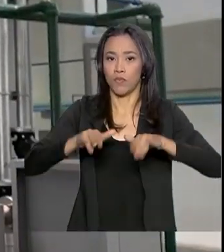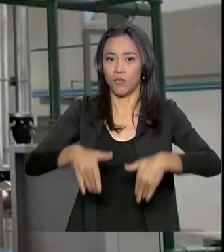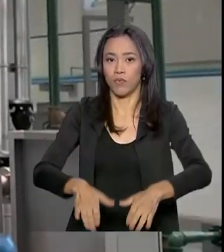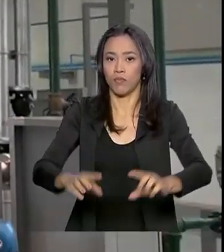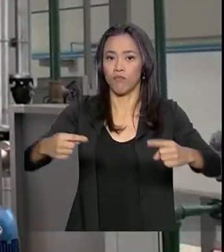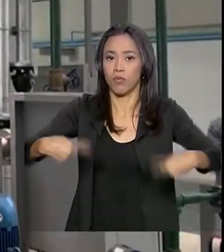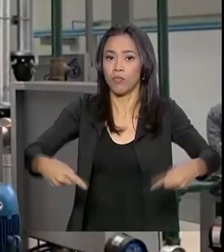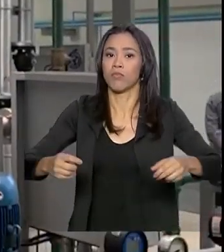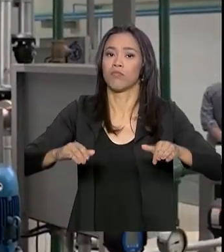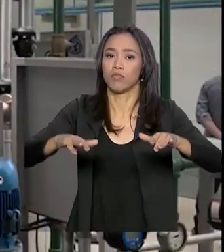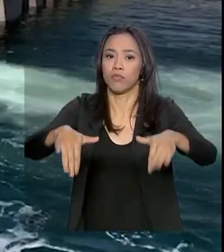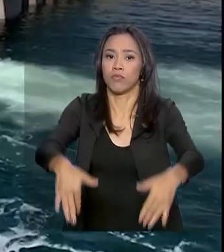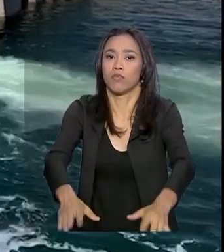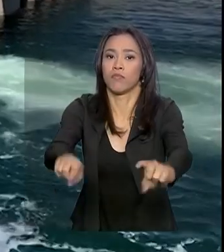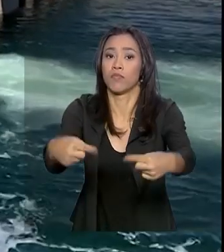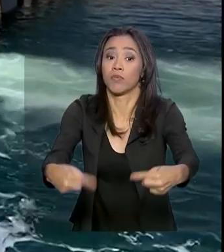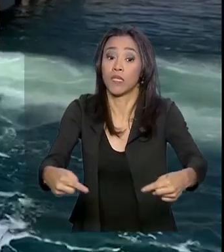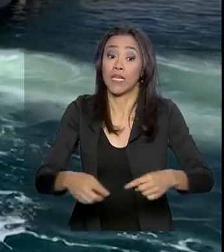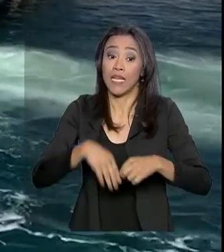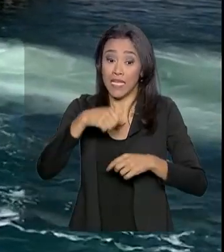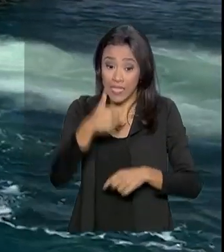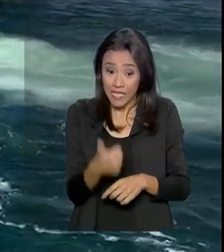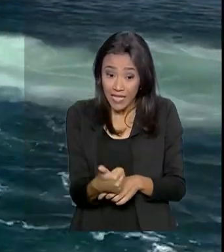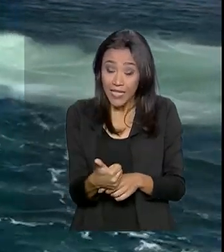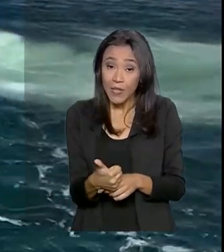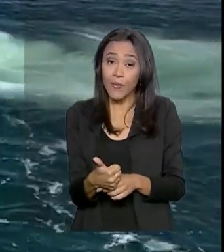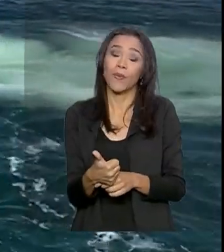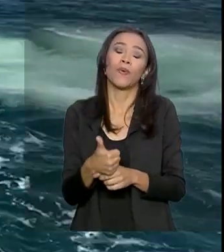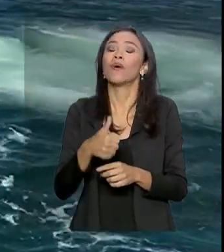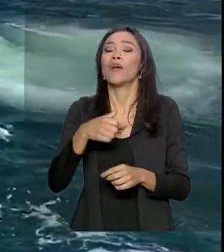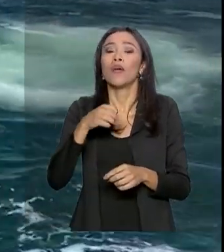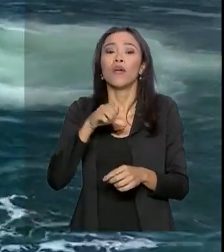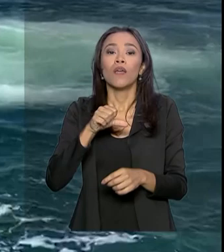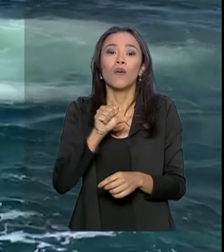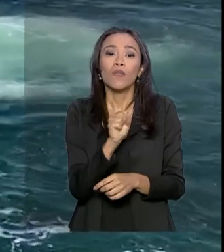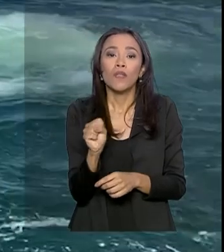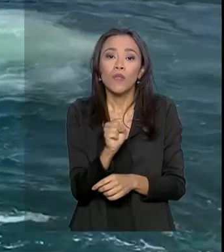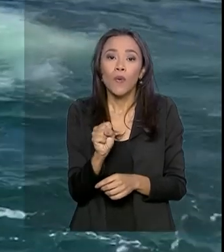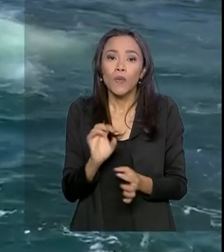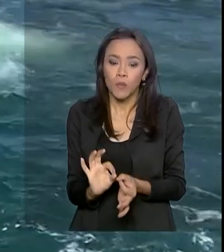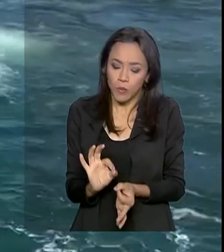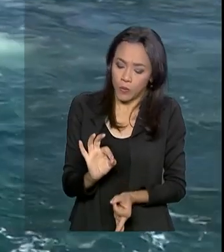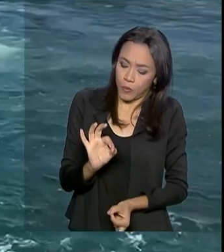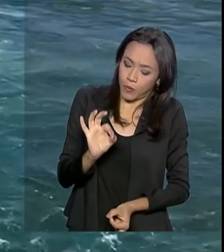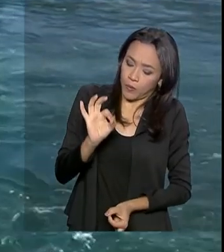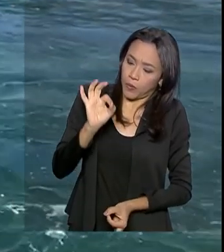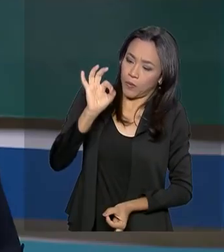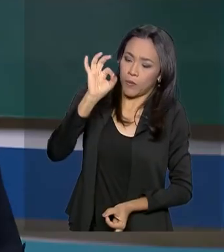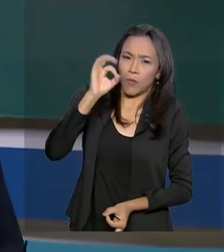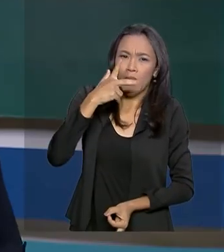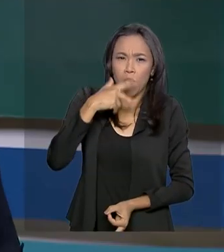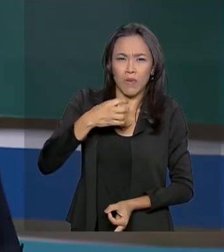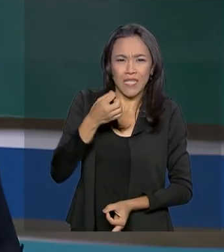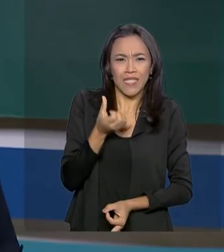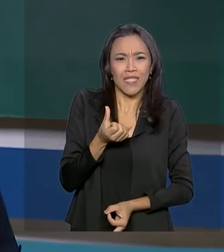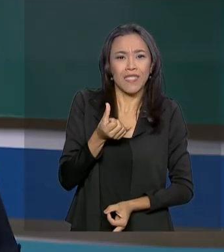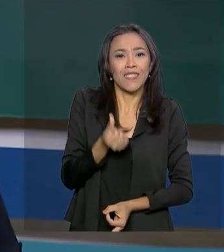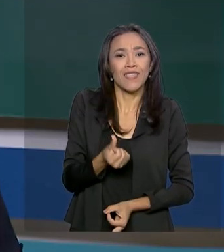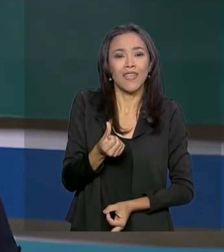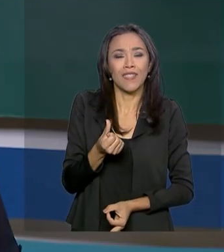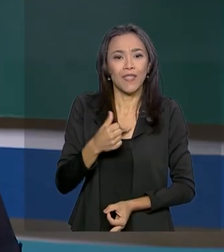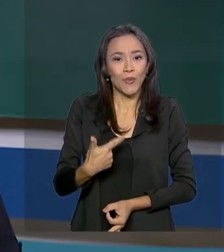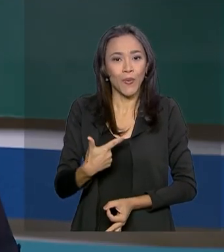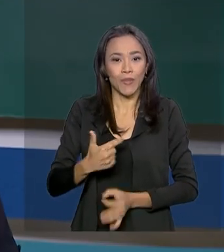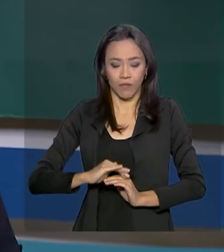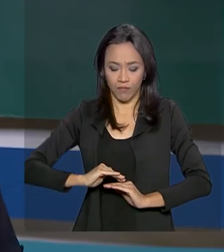Francisco em 188 metros de altura, o que equivale a edifício de 62 andares. O ministro do